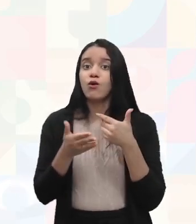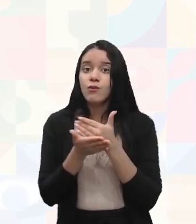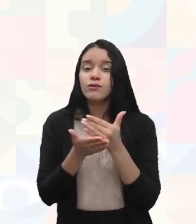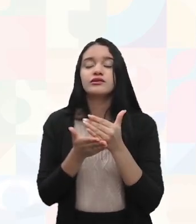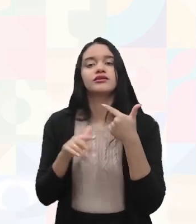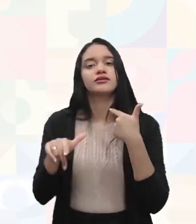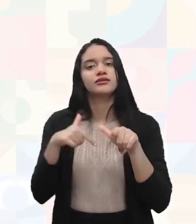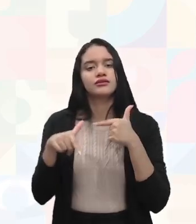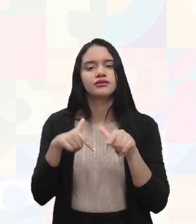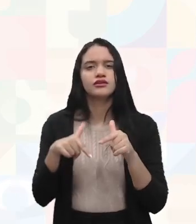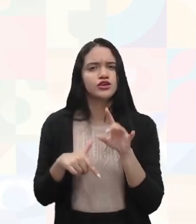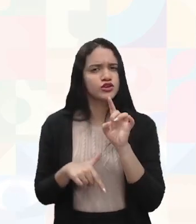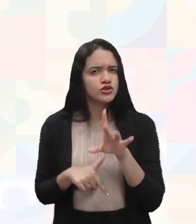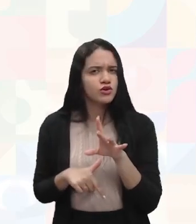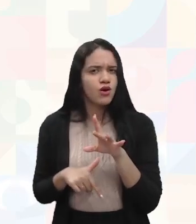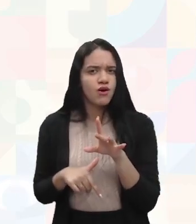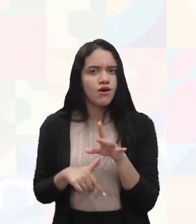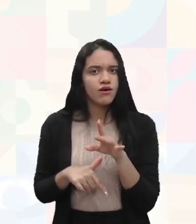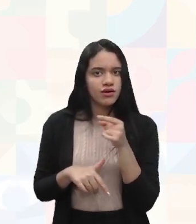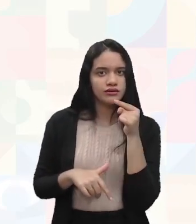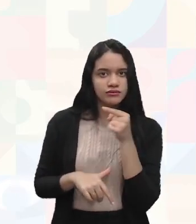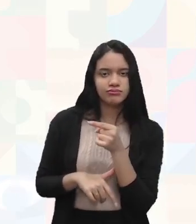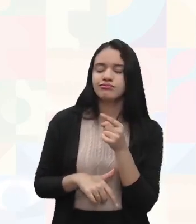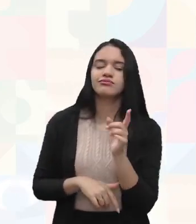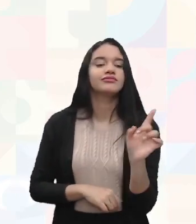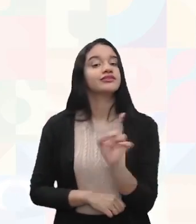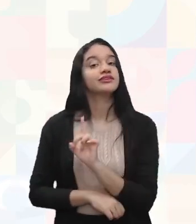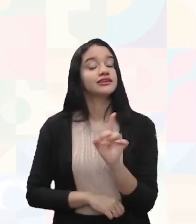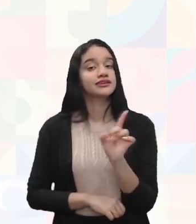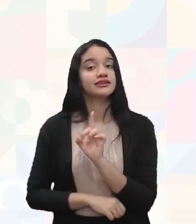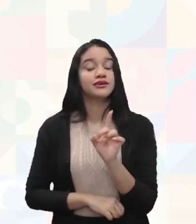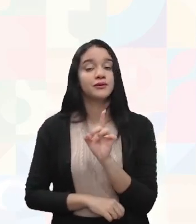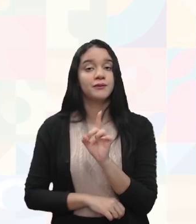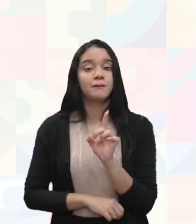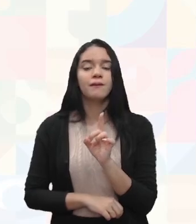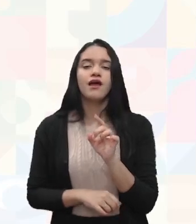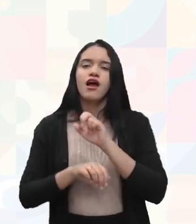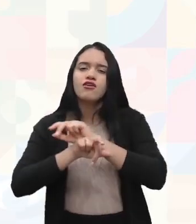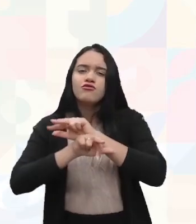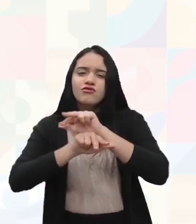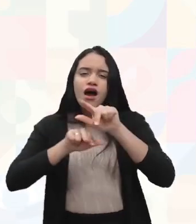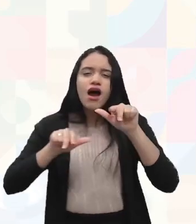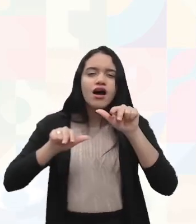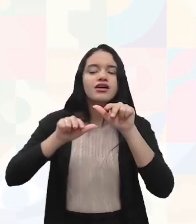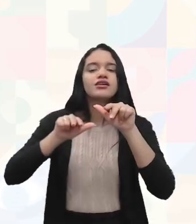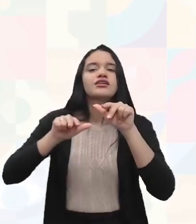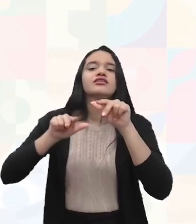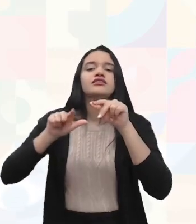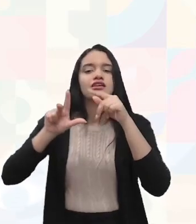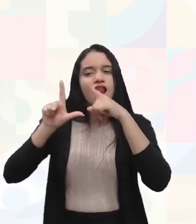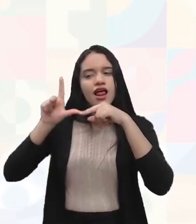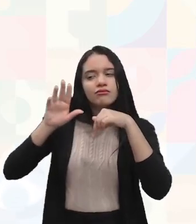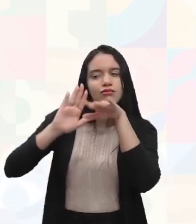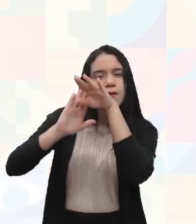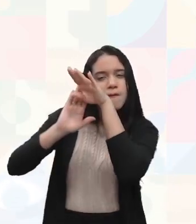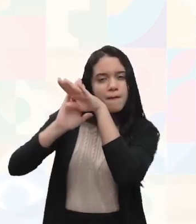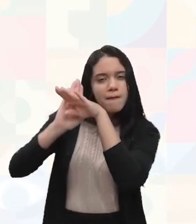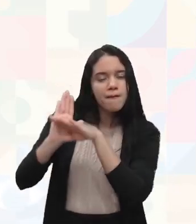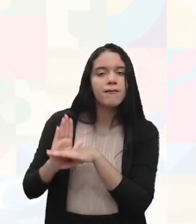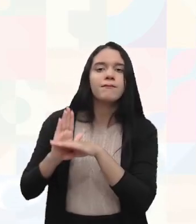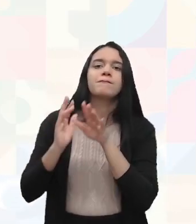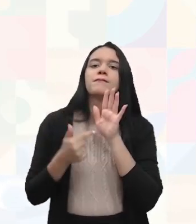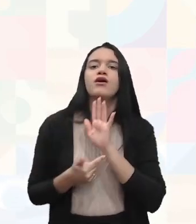não são só essas não, tá? Porque são várias letrinhas, várias alíneas que têm mostrando a